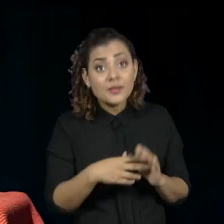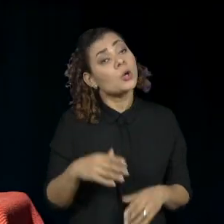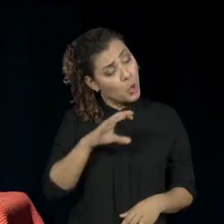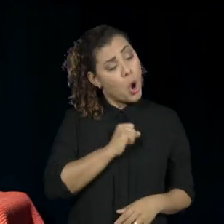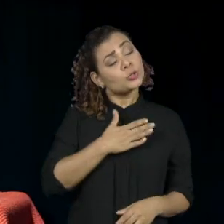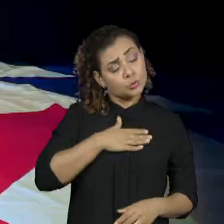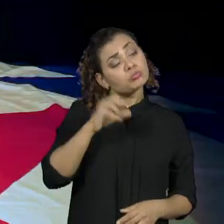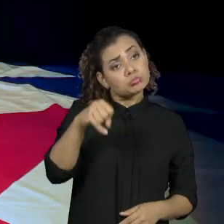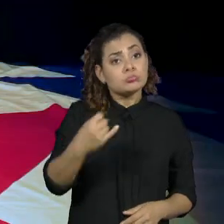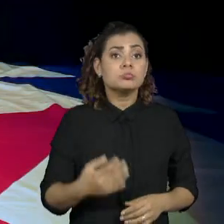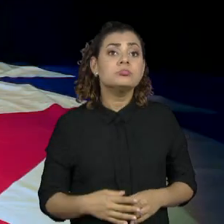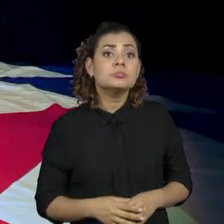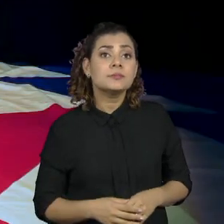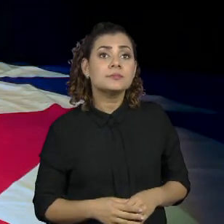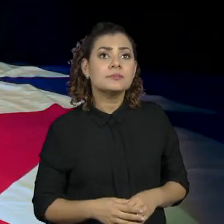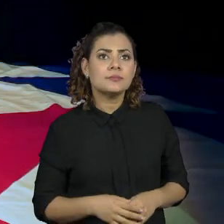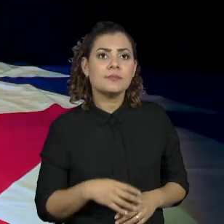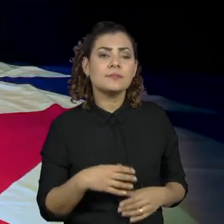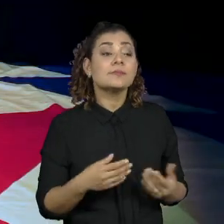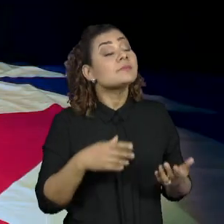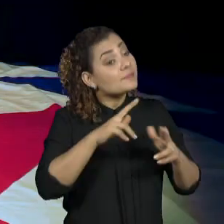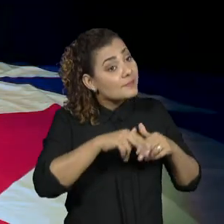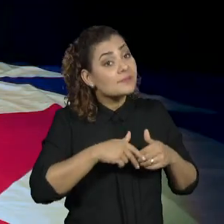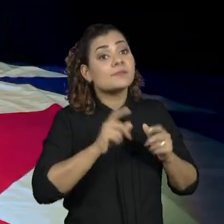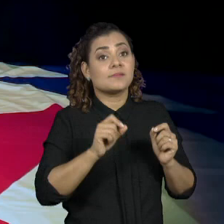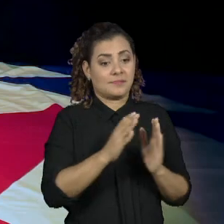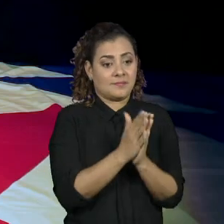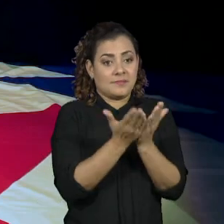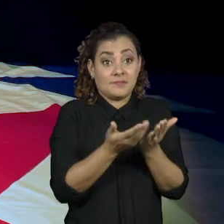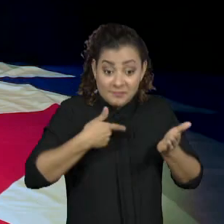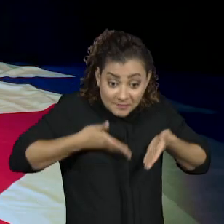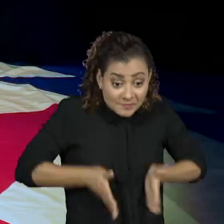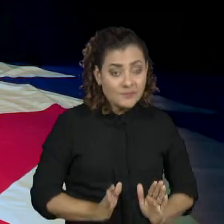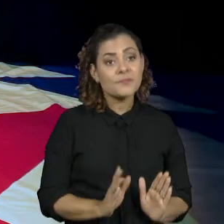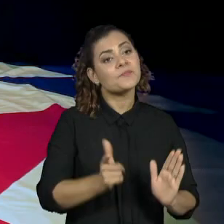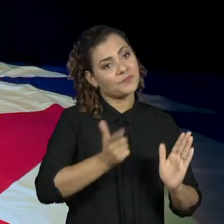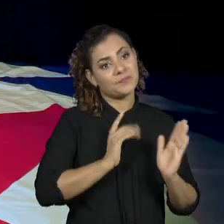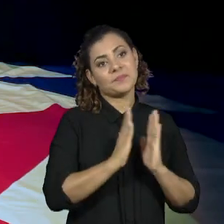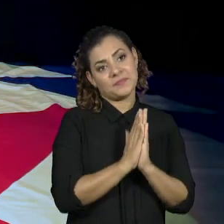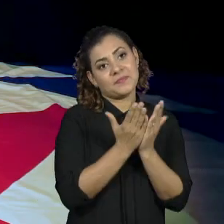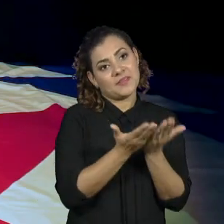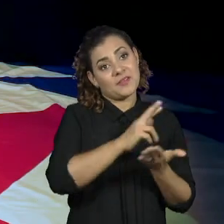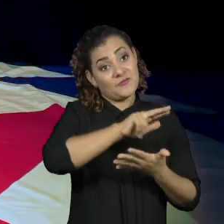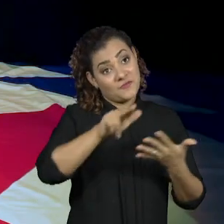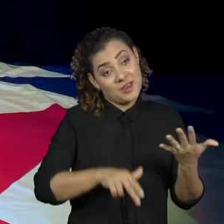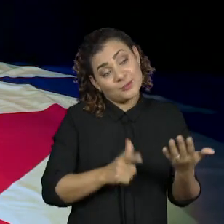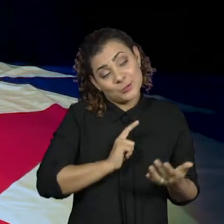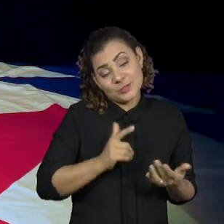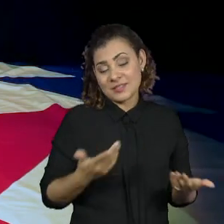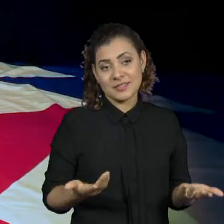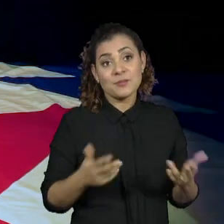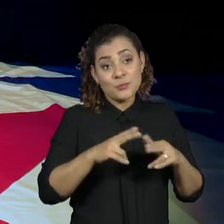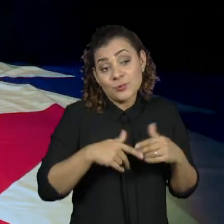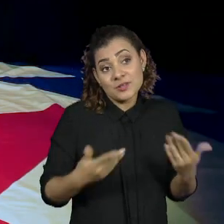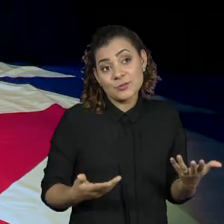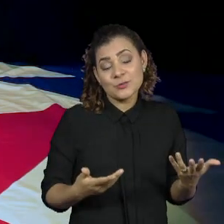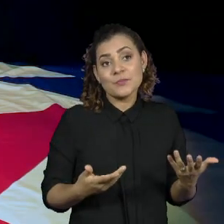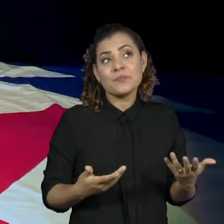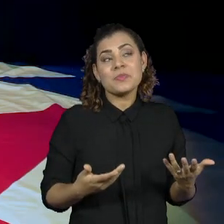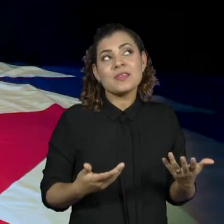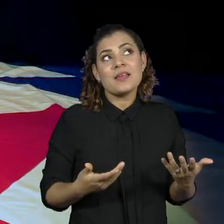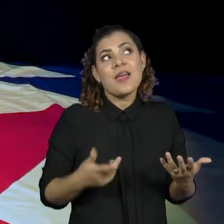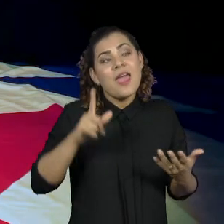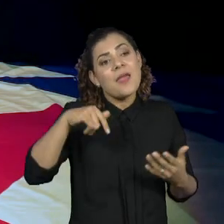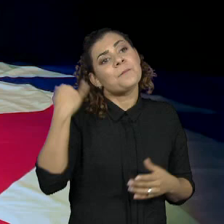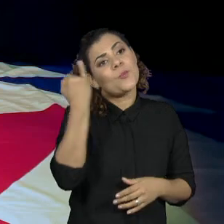Gosto. A gente nasceu em casa que tinha livro, nossa filha nasceu em uma casa que tinha livro. E eu acho isso um